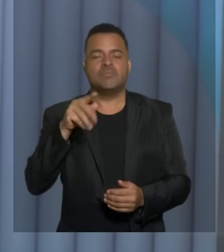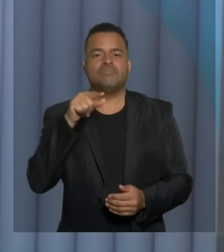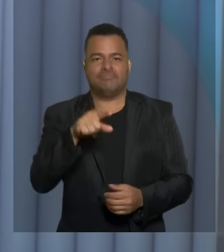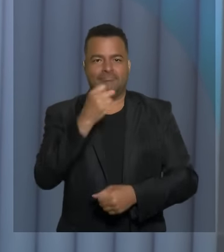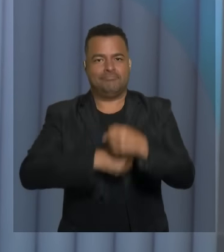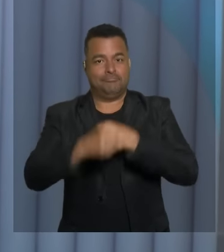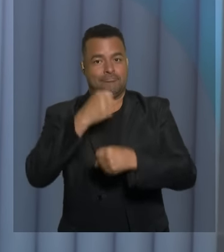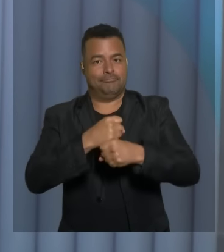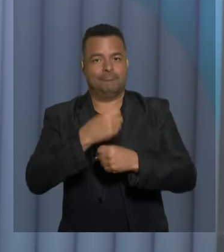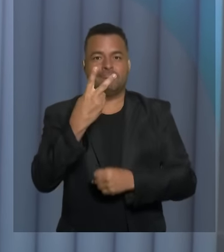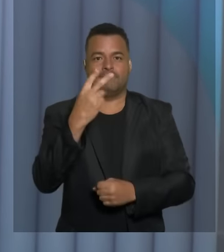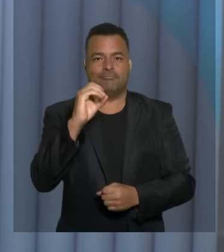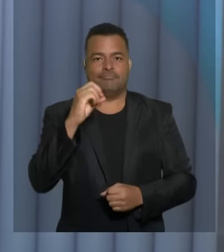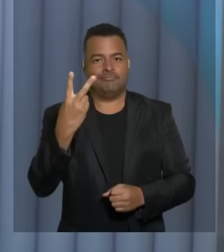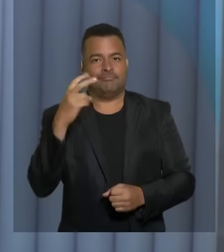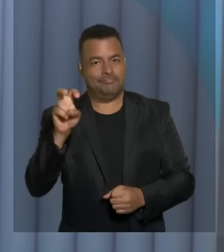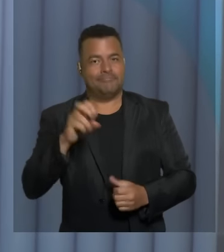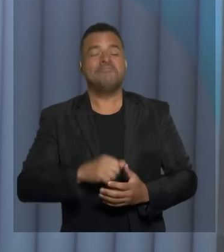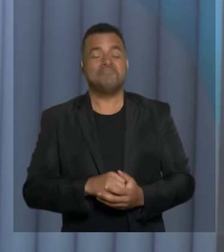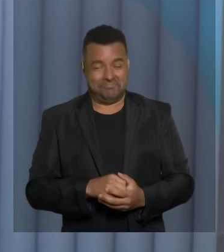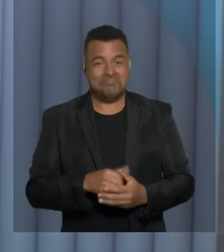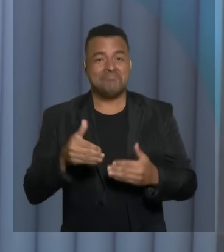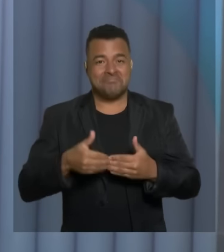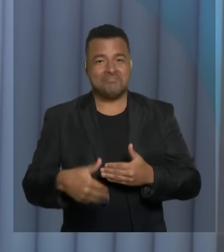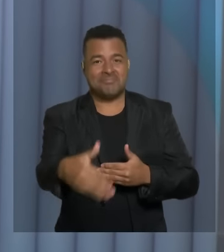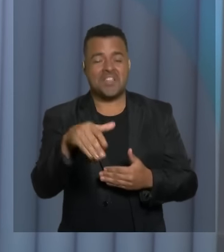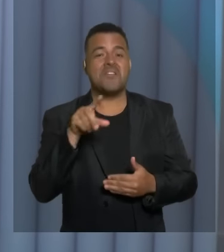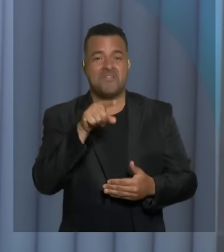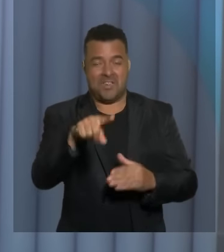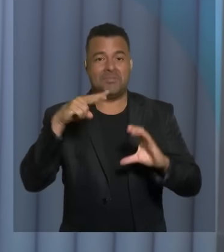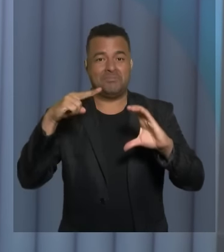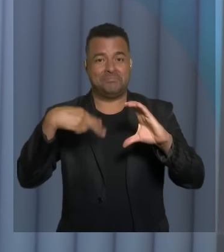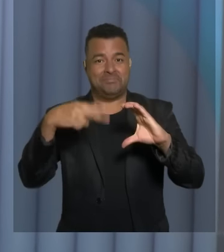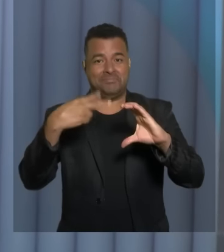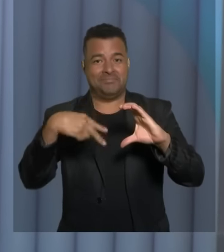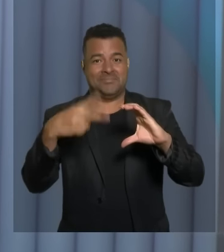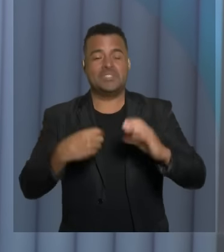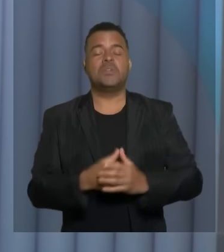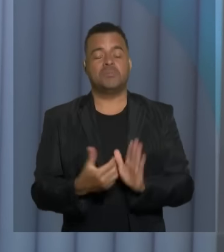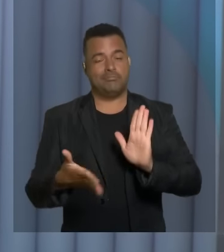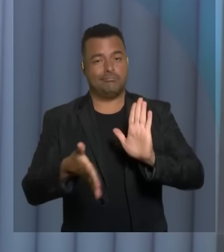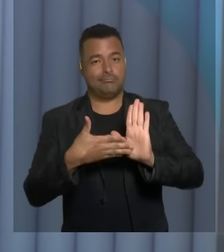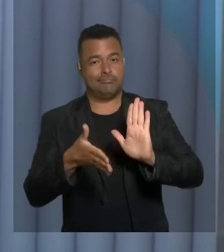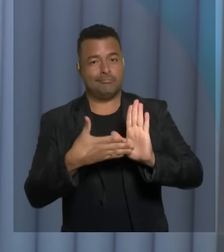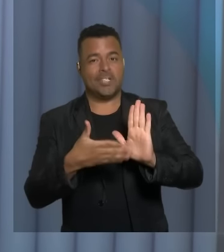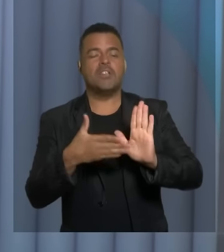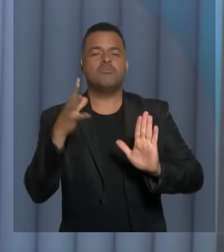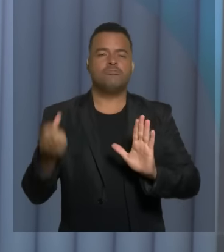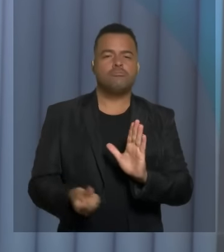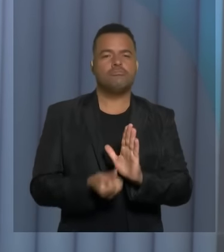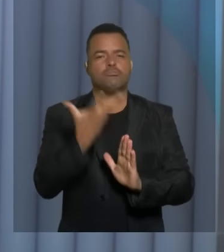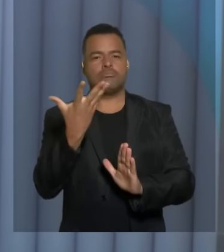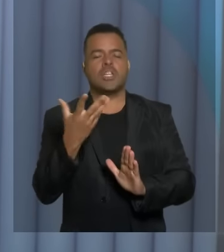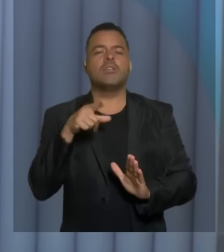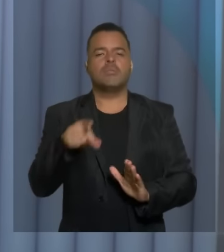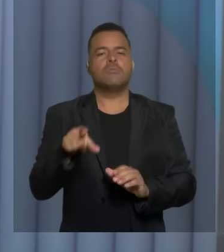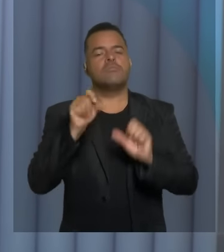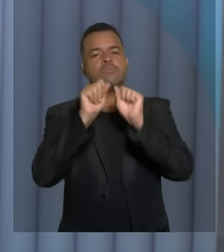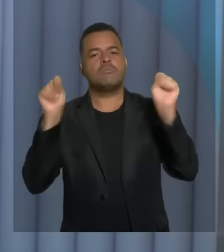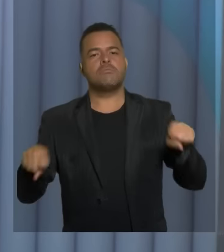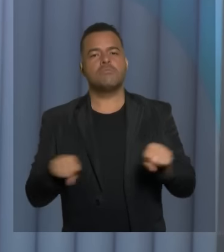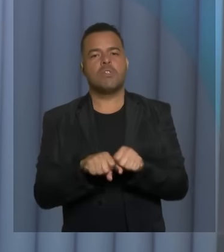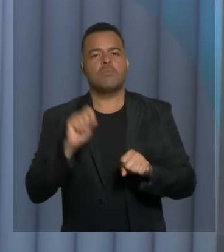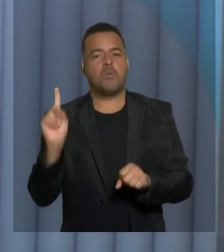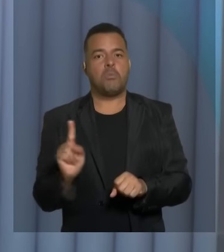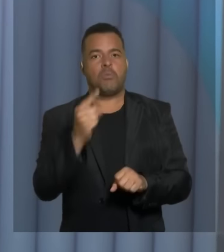2025, nós vamos encaminhar para a Câmara de Vereadores uma proposta de criação do Sistema Único